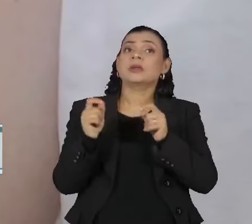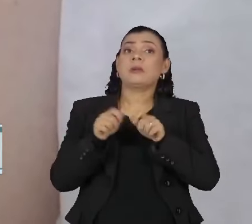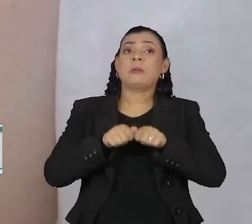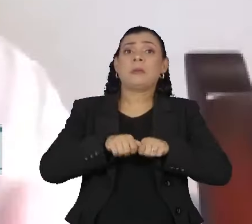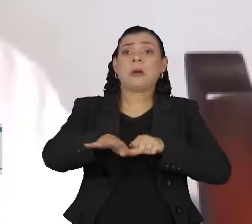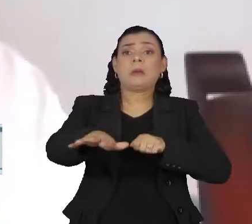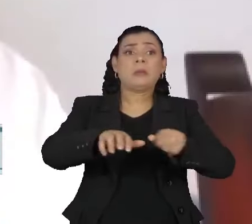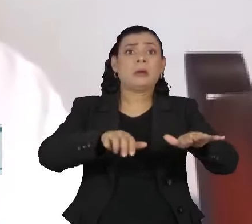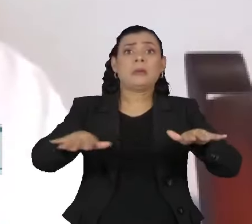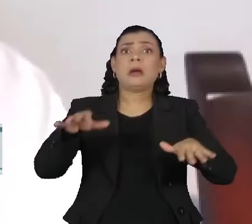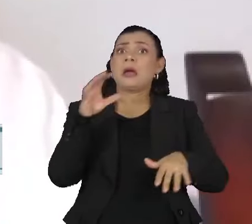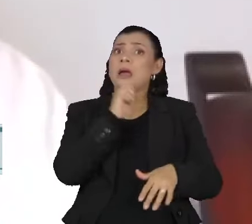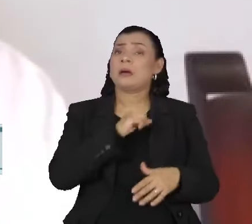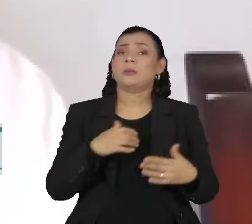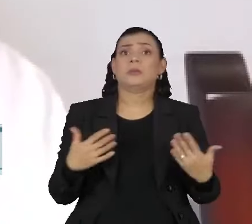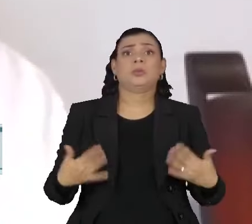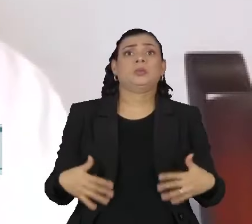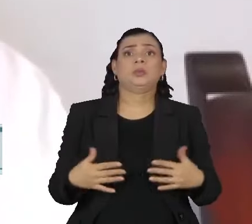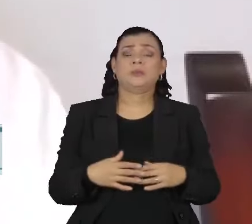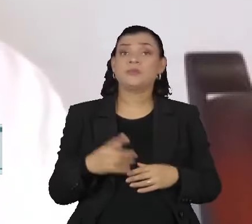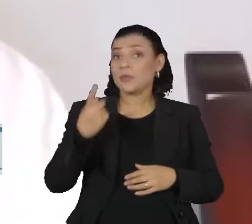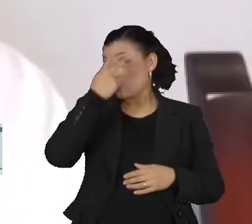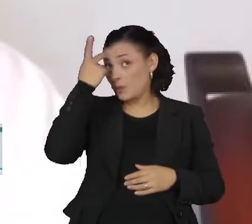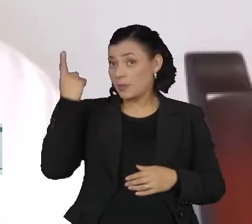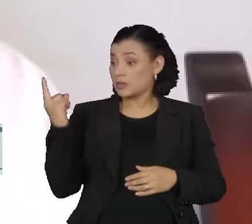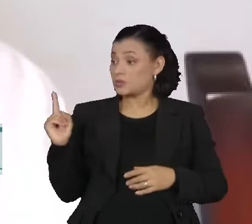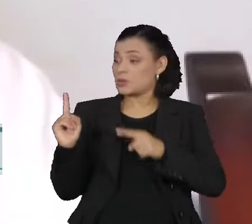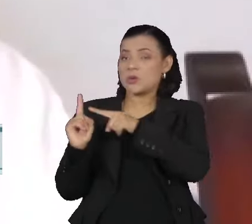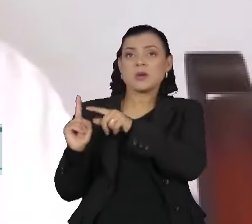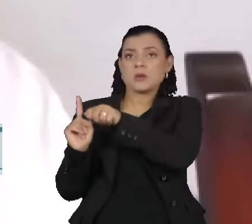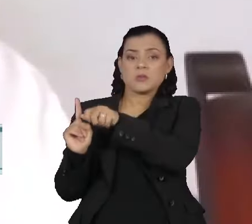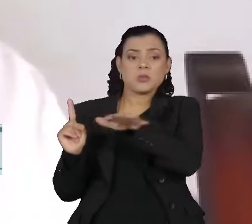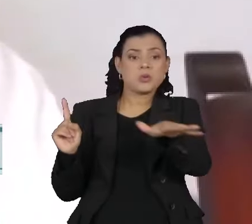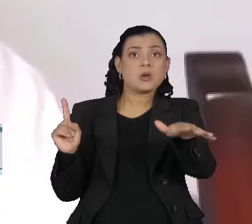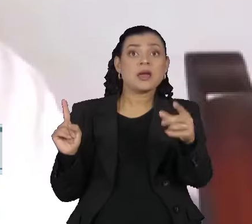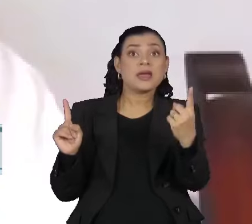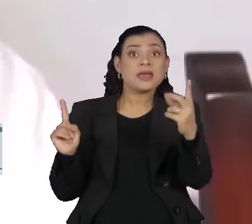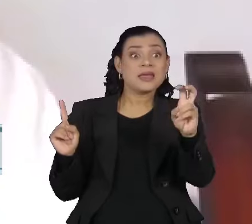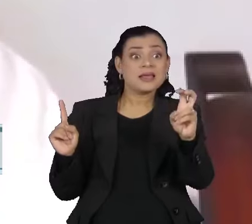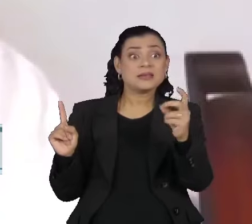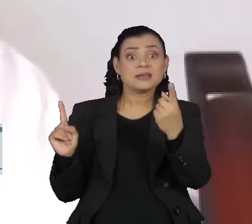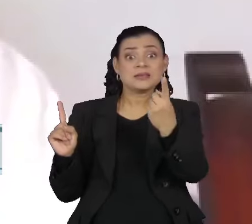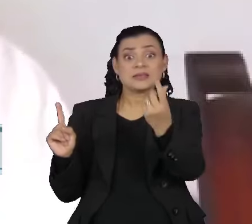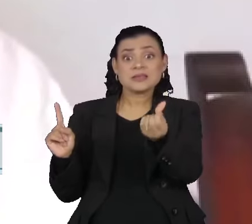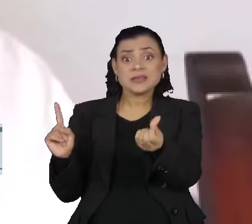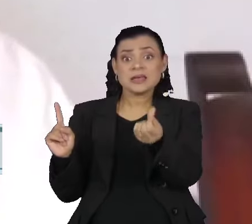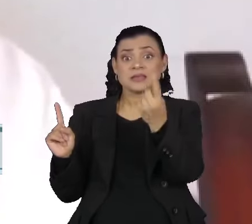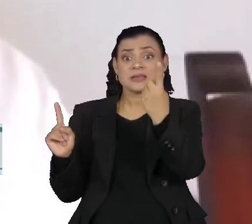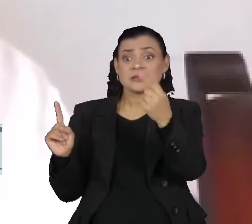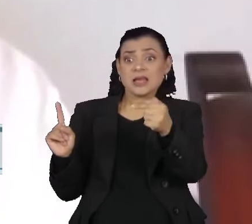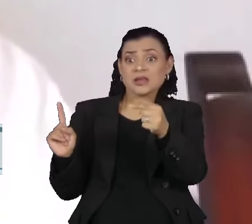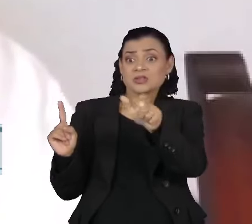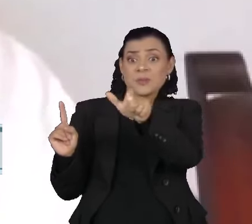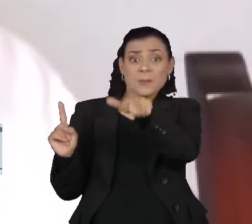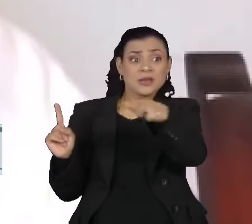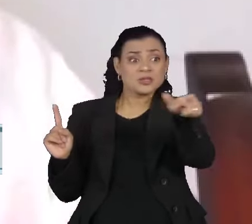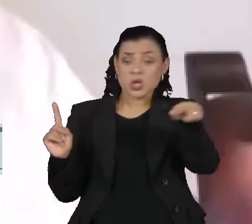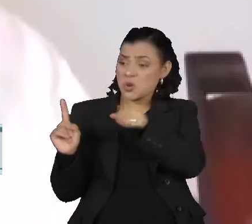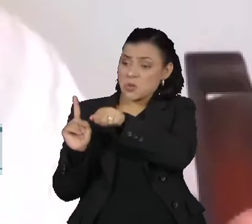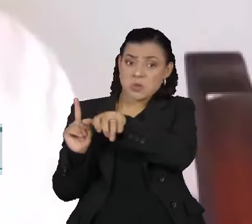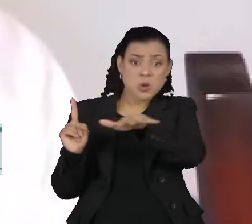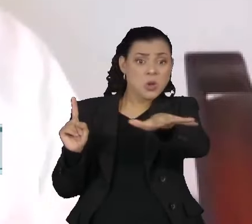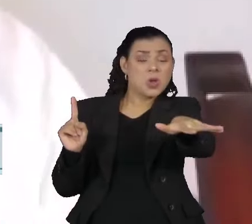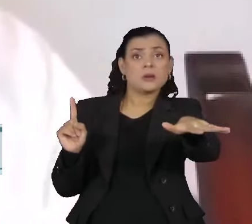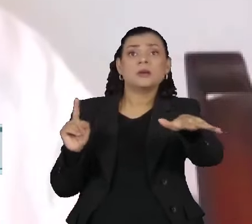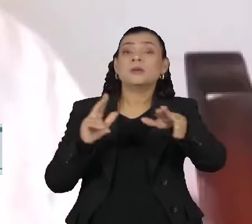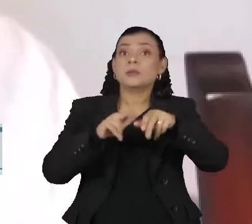espalha. Uma pessoa pode contaminar até 15, 16, 17 pessoas e causar uma